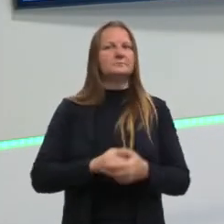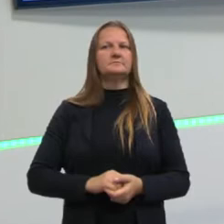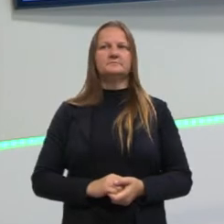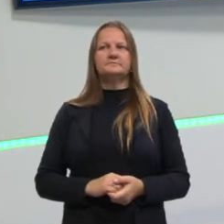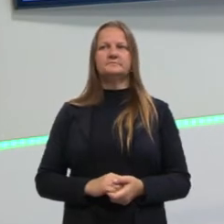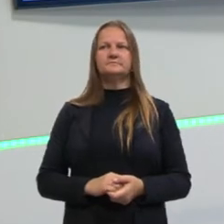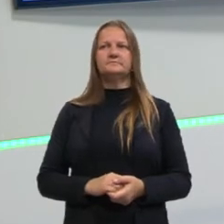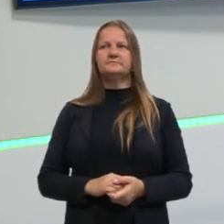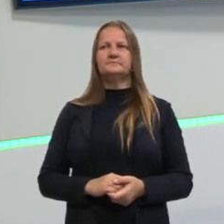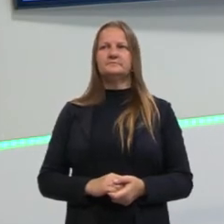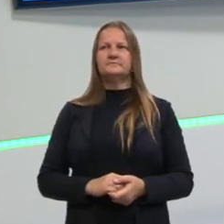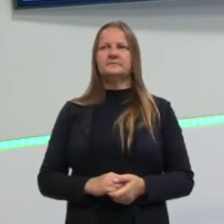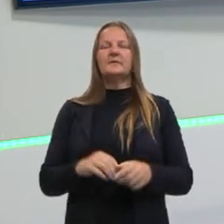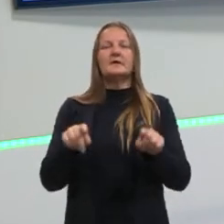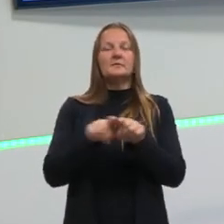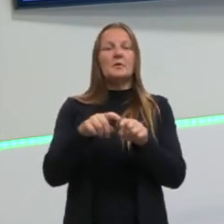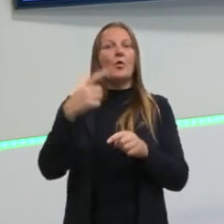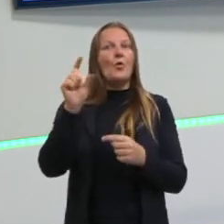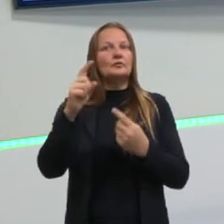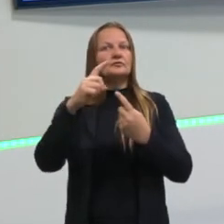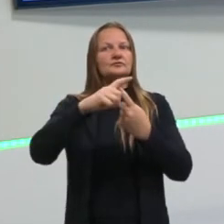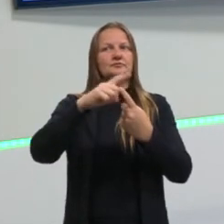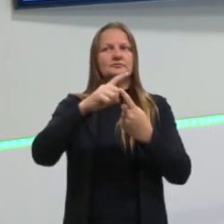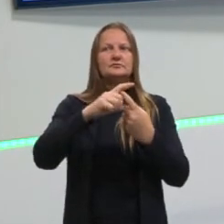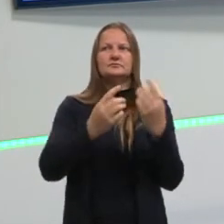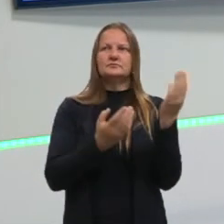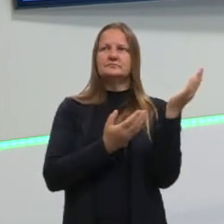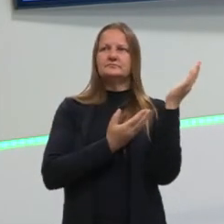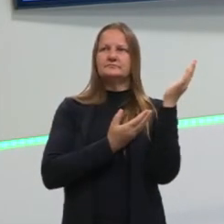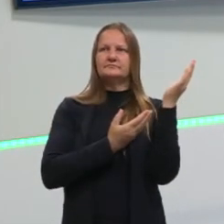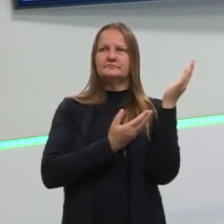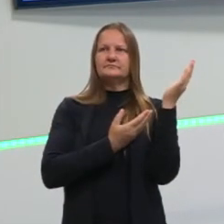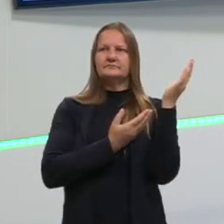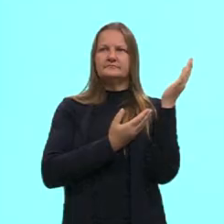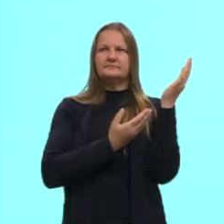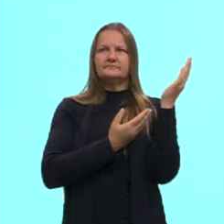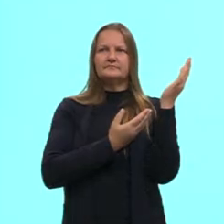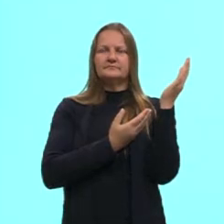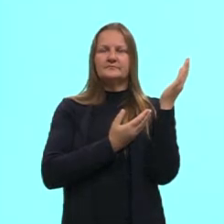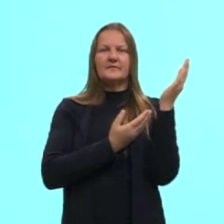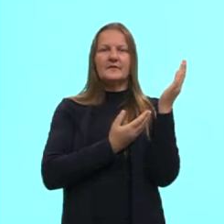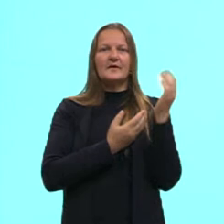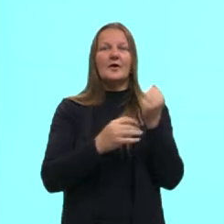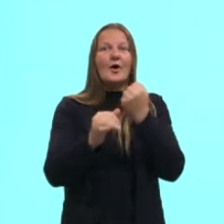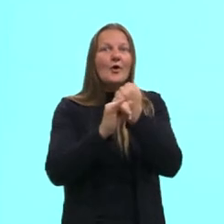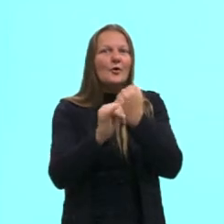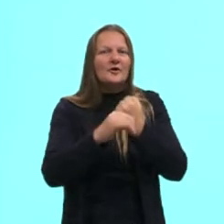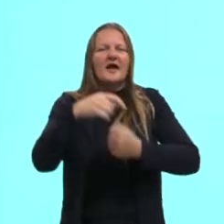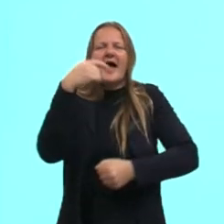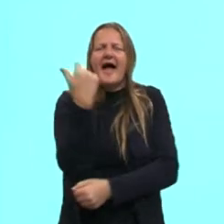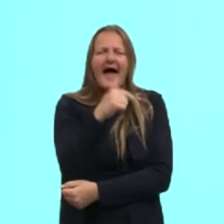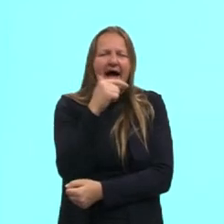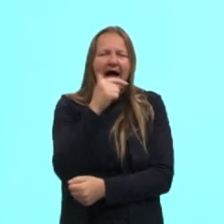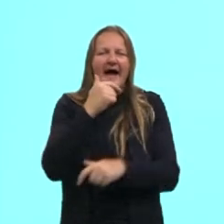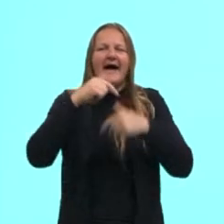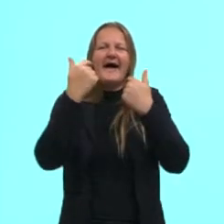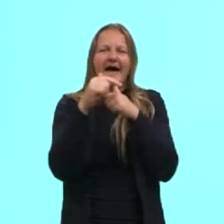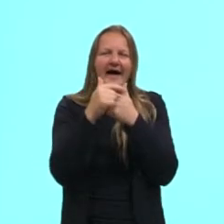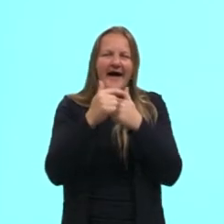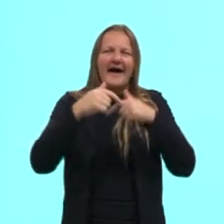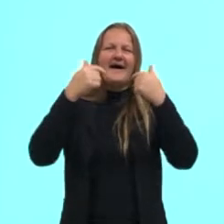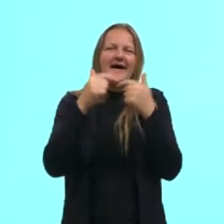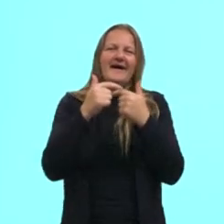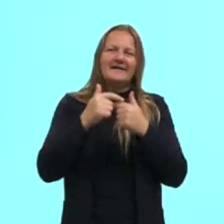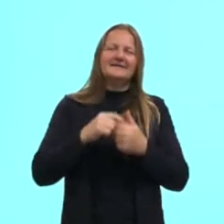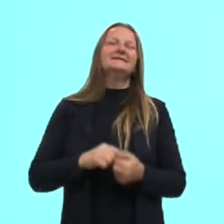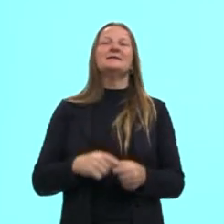Além da nossa crônica histórica, a gente vai ter a crônica humorística, tá? Que é um tipo de crônica